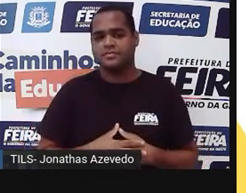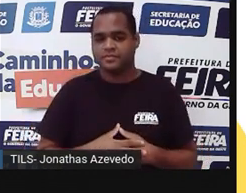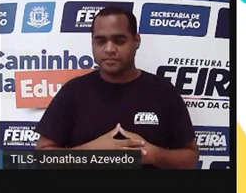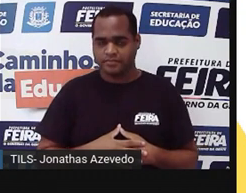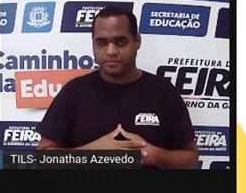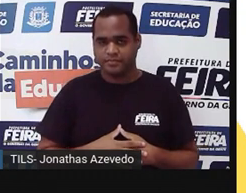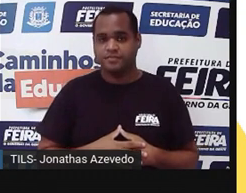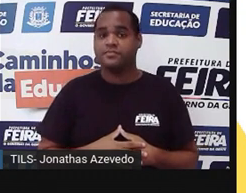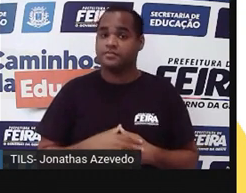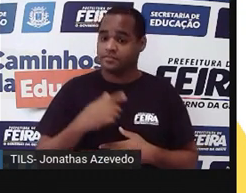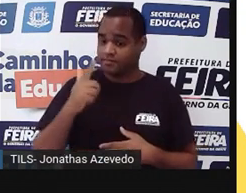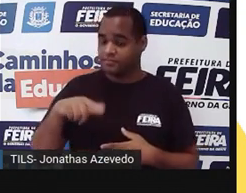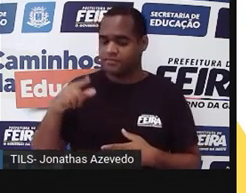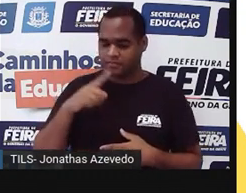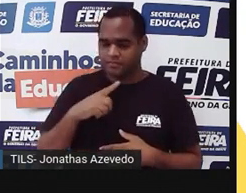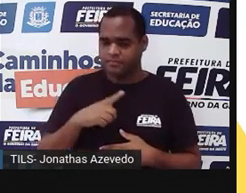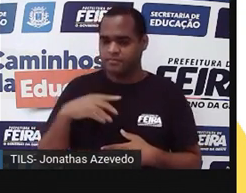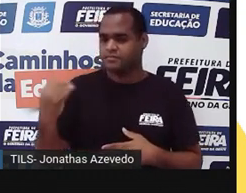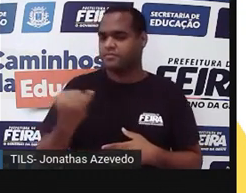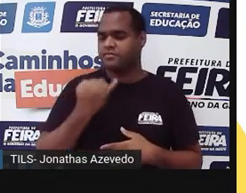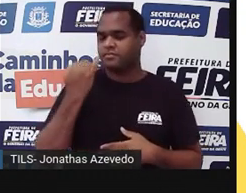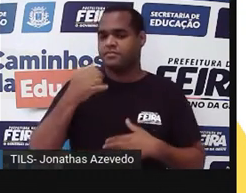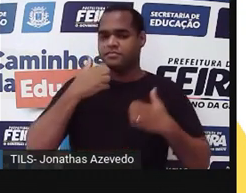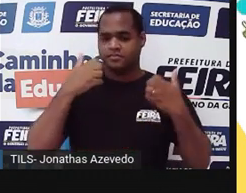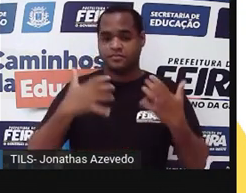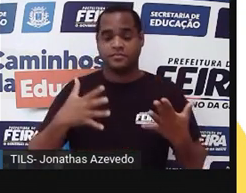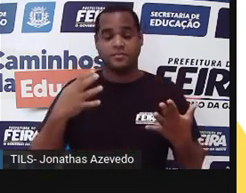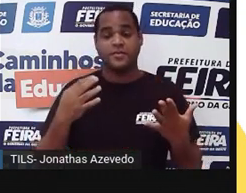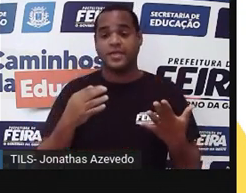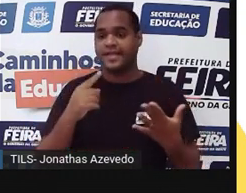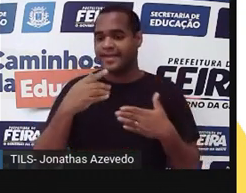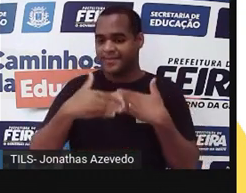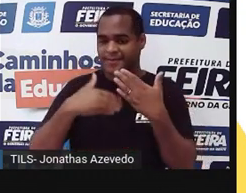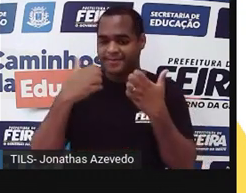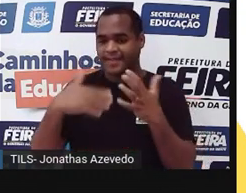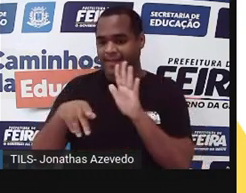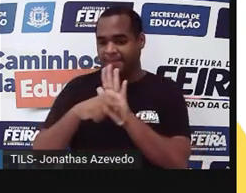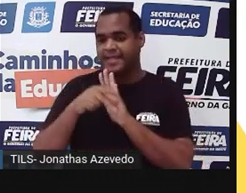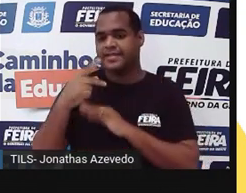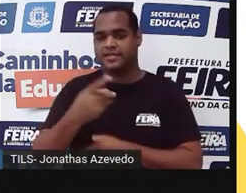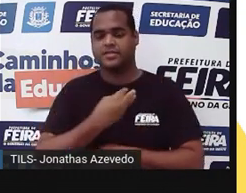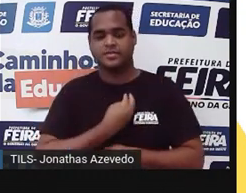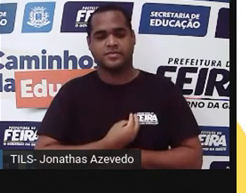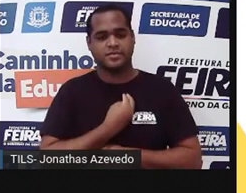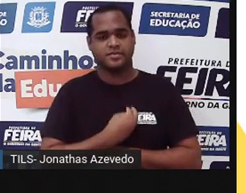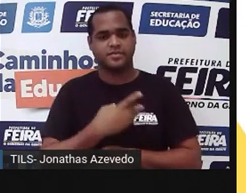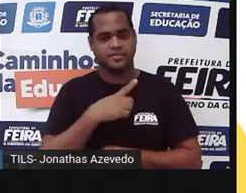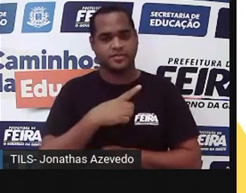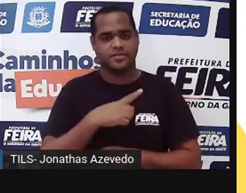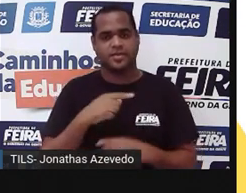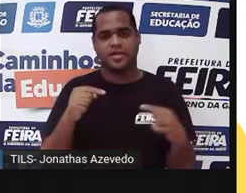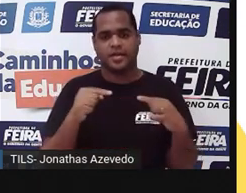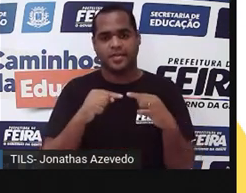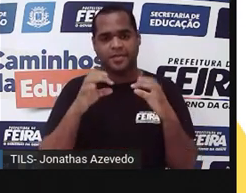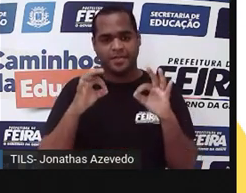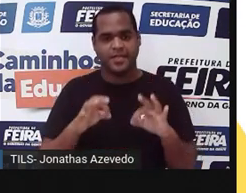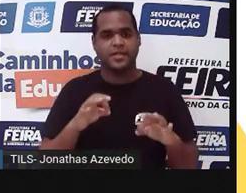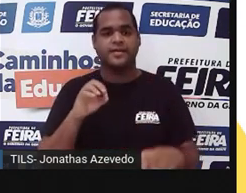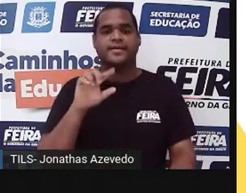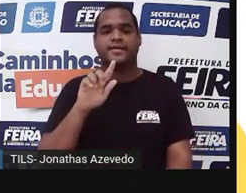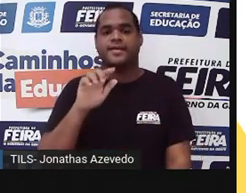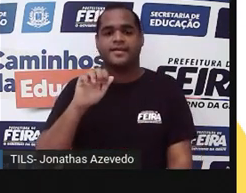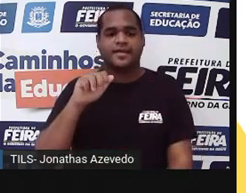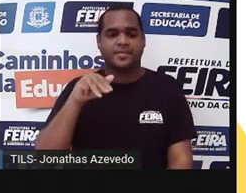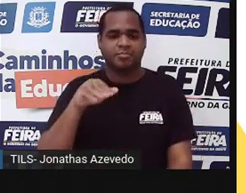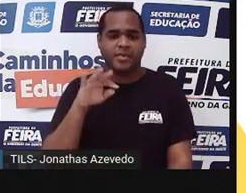E nessas plantinhas aqui, durante boa parte da vida dela, ela só tem a fase do gametófito. Então,